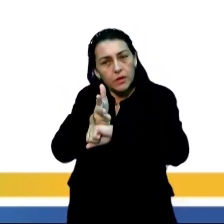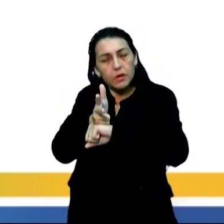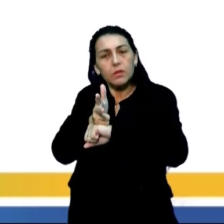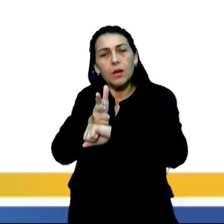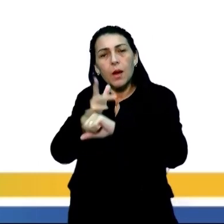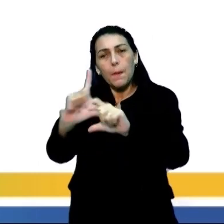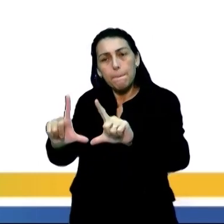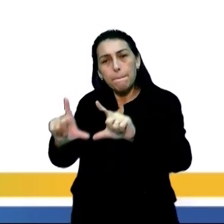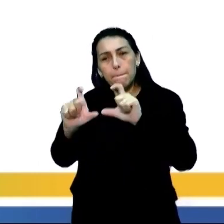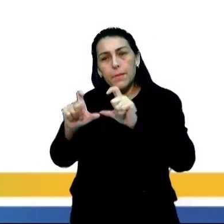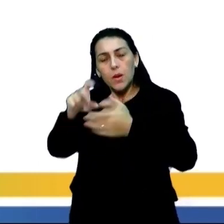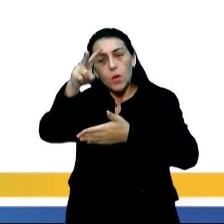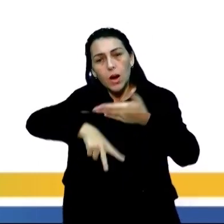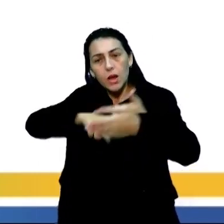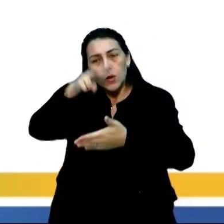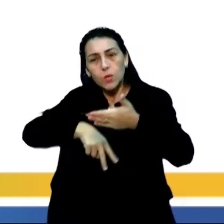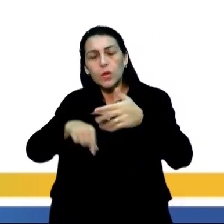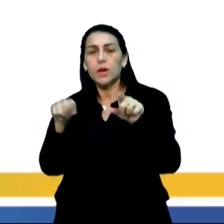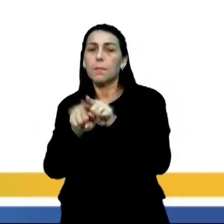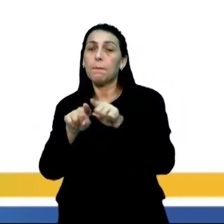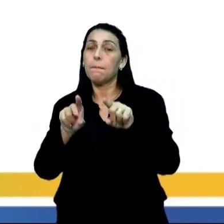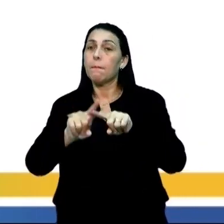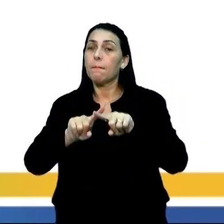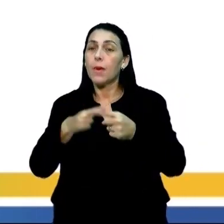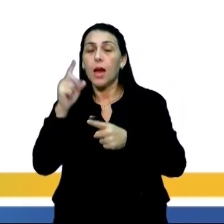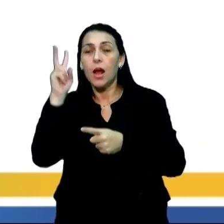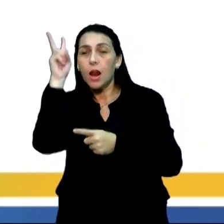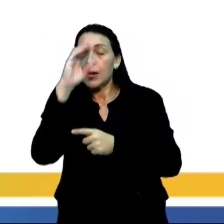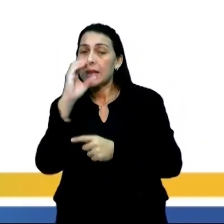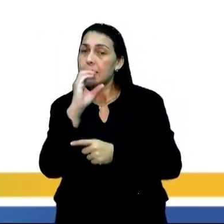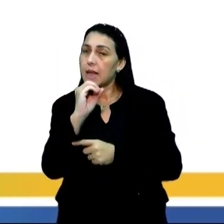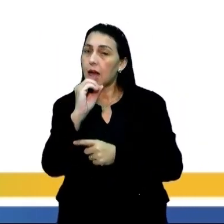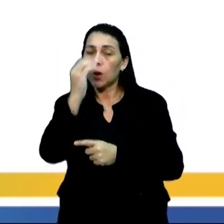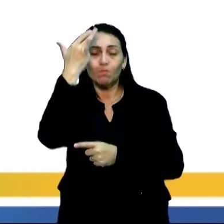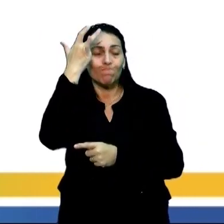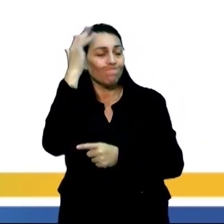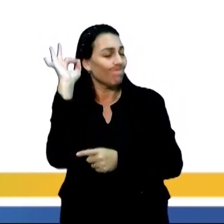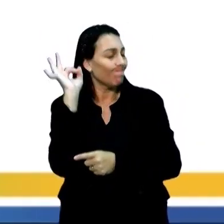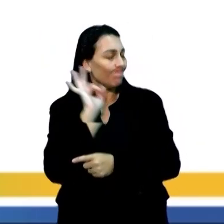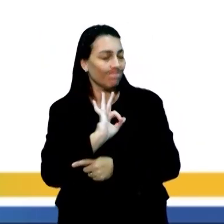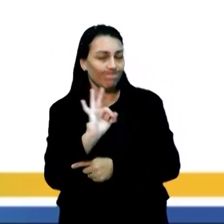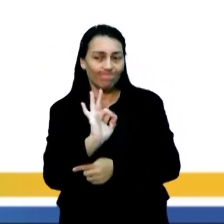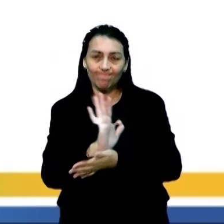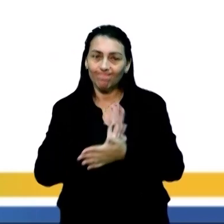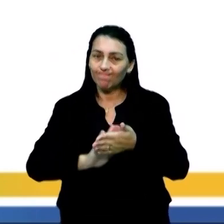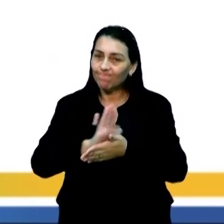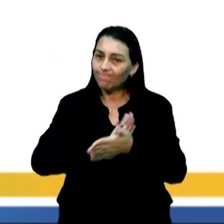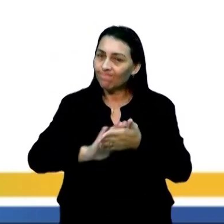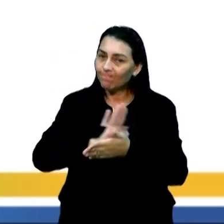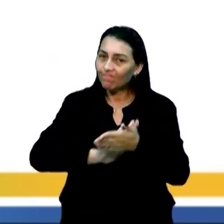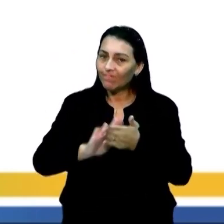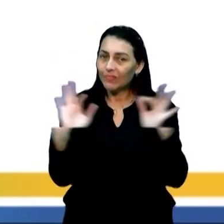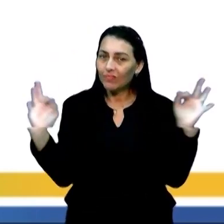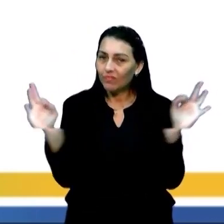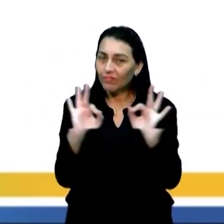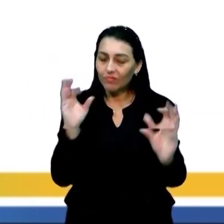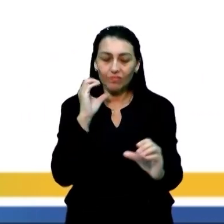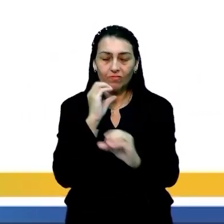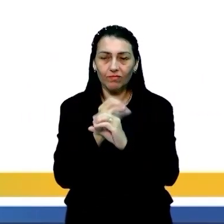E aí, pode fazer uma leitura. Mas lembrando que 0 é para quem não demonstra interesse, aliás, quem demonstra